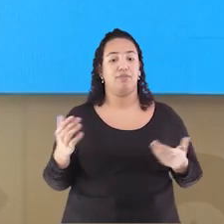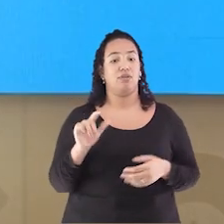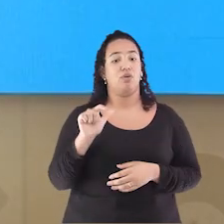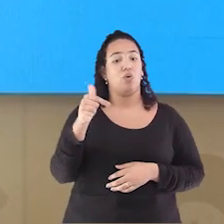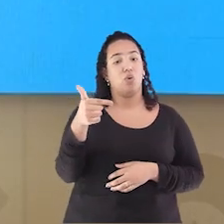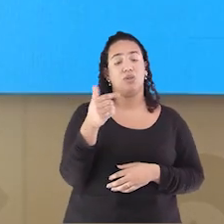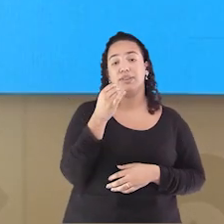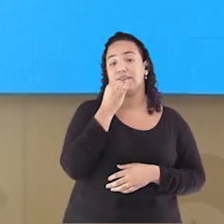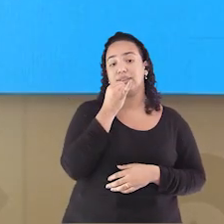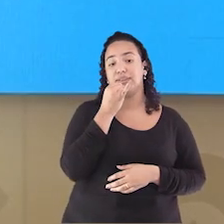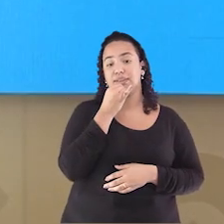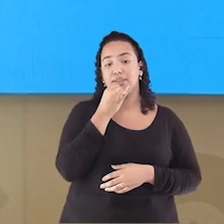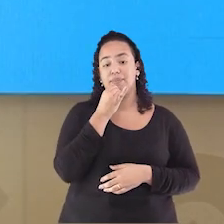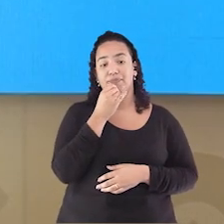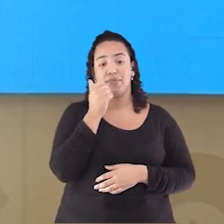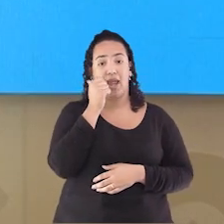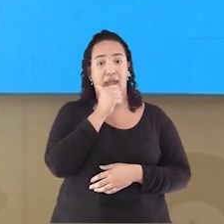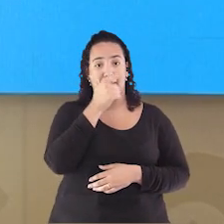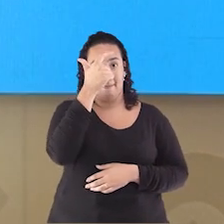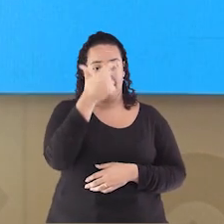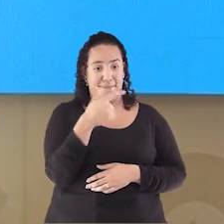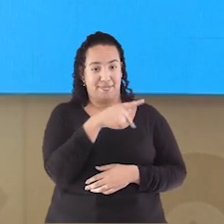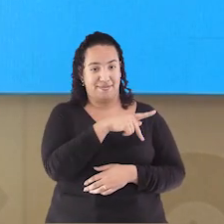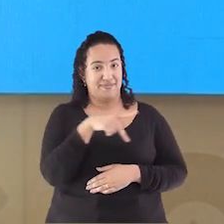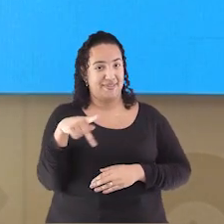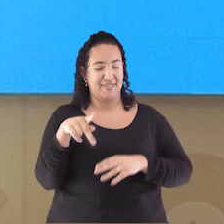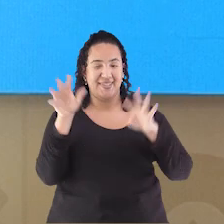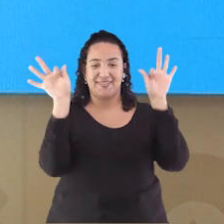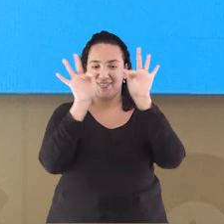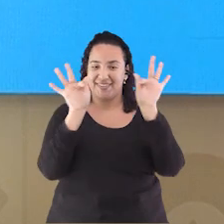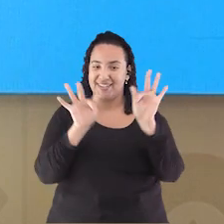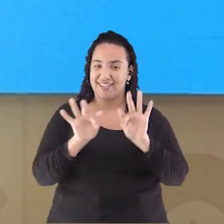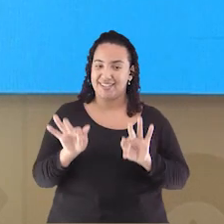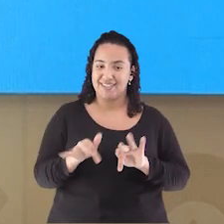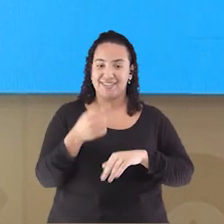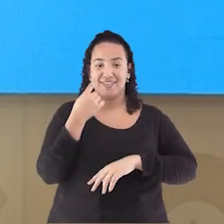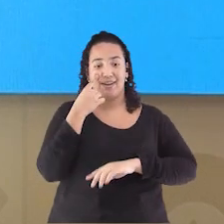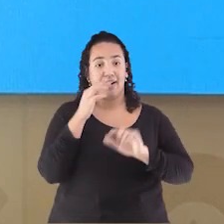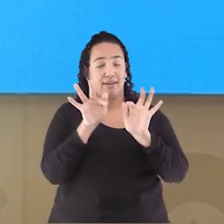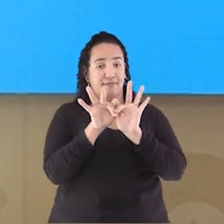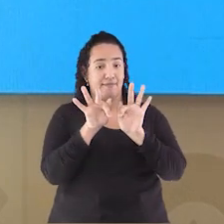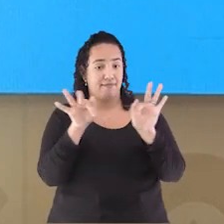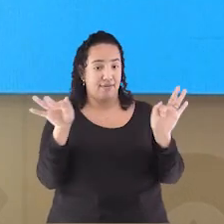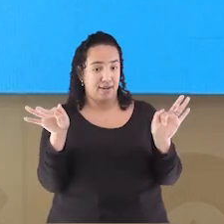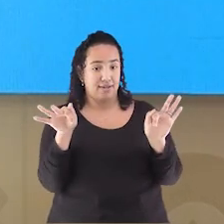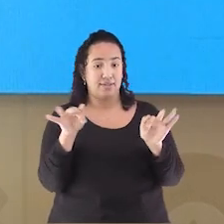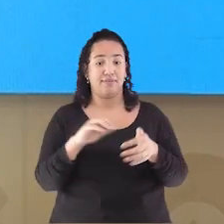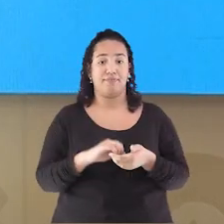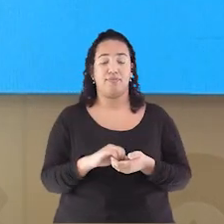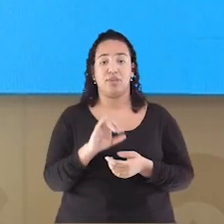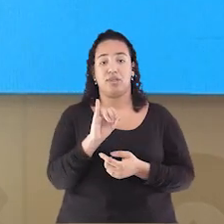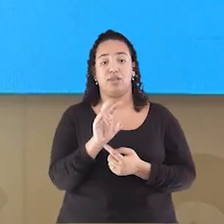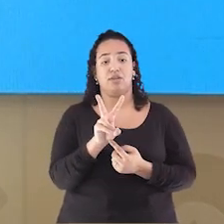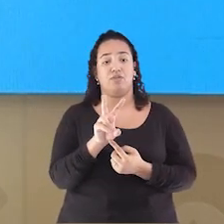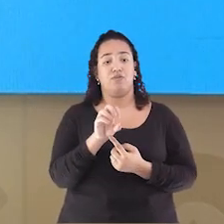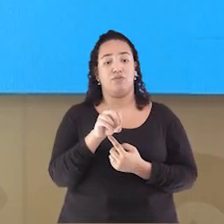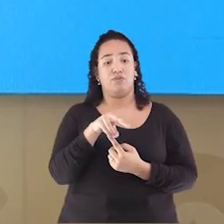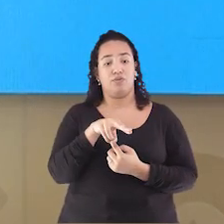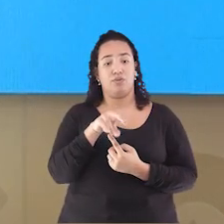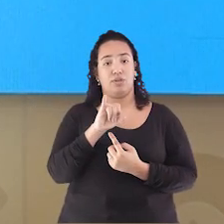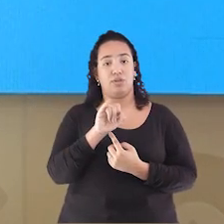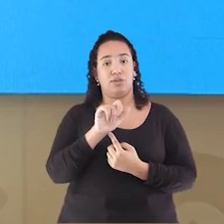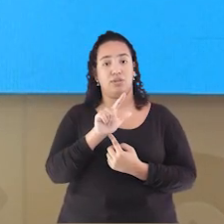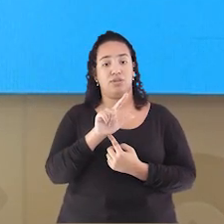exemplo Ivo Nilza Está feliz Nesta frase A palavra Ivo